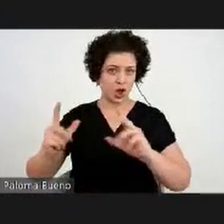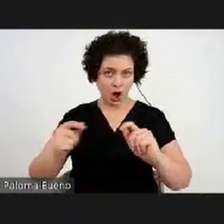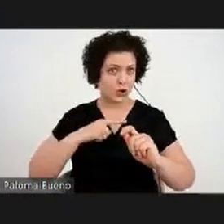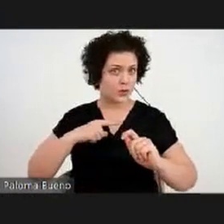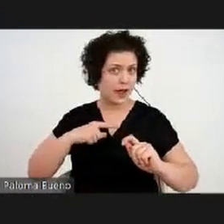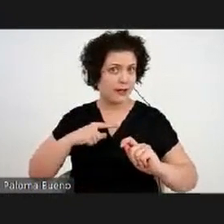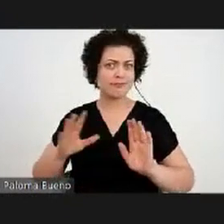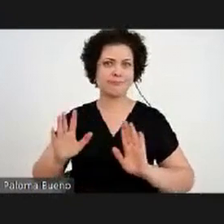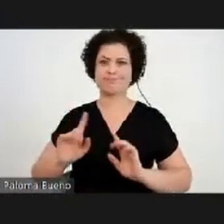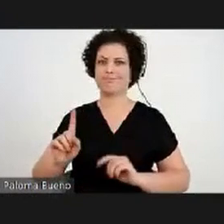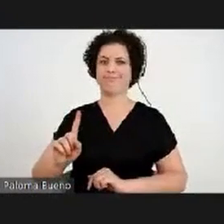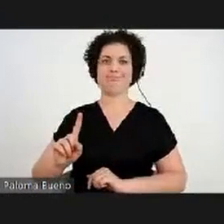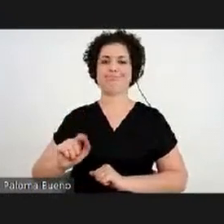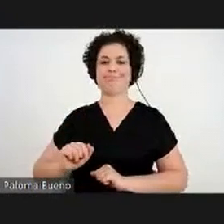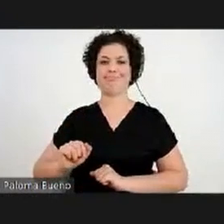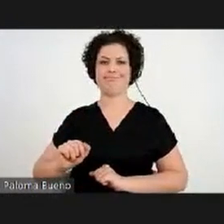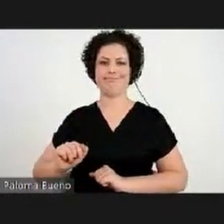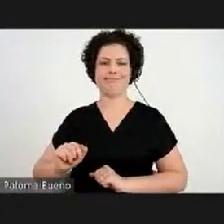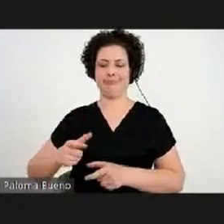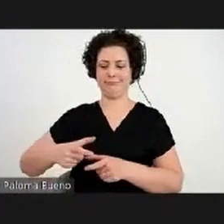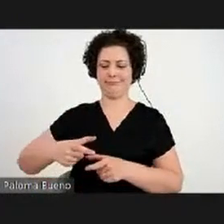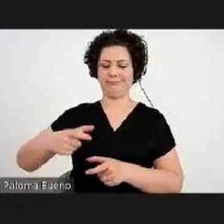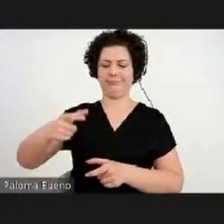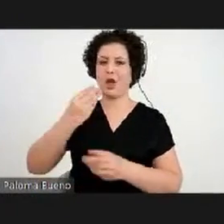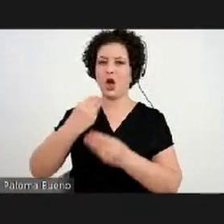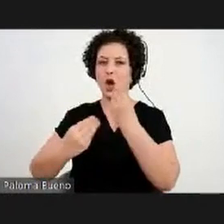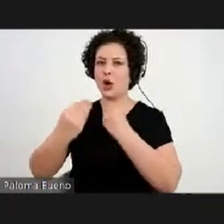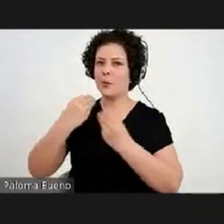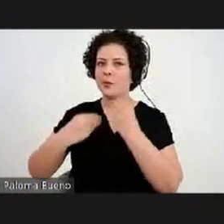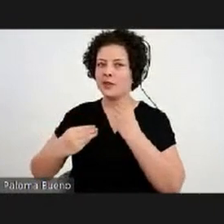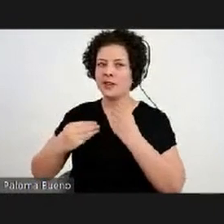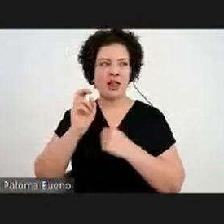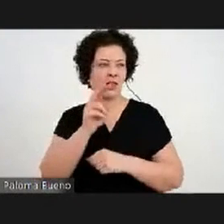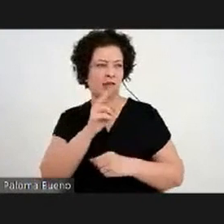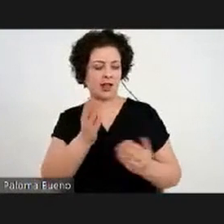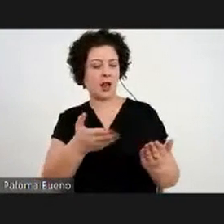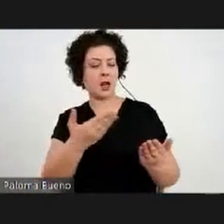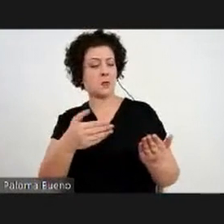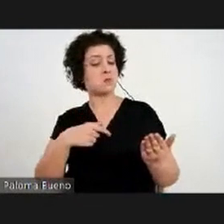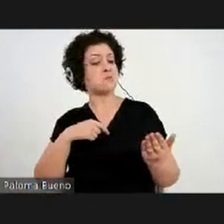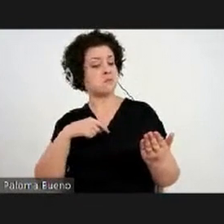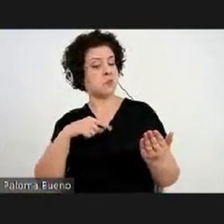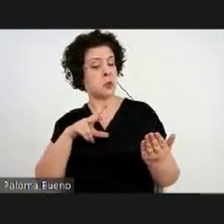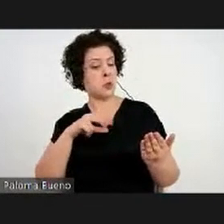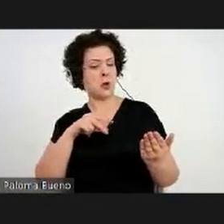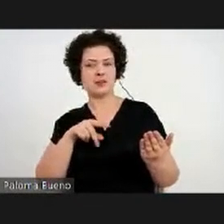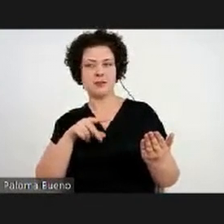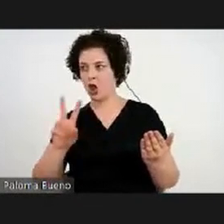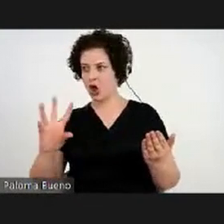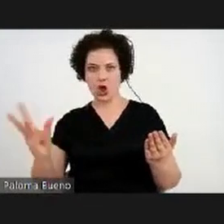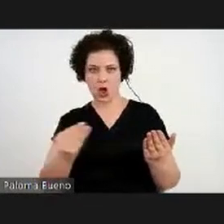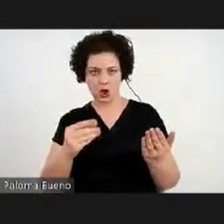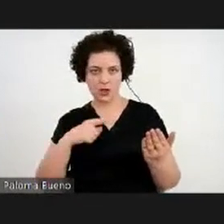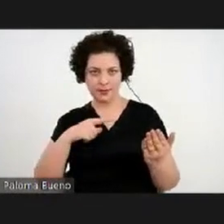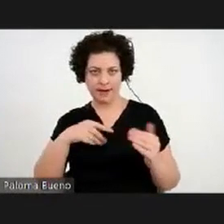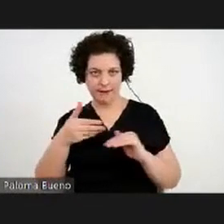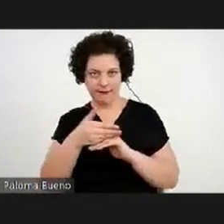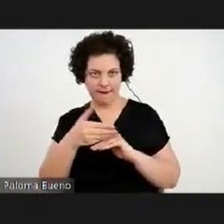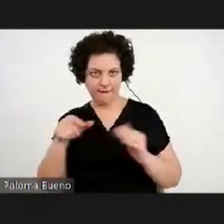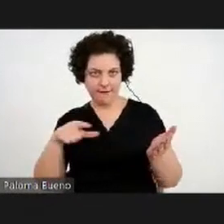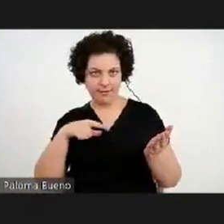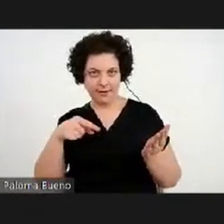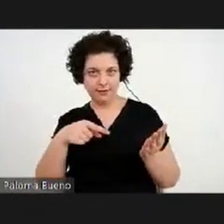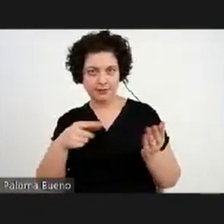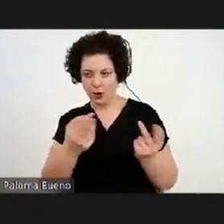fazer essas refeições como a gente vê nesses livros. E aqui também uma experiência